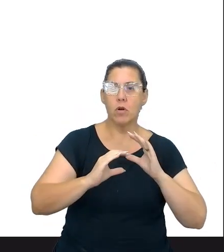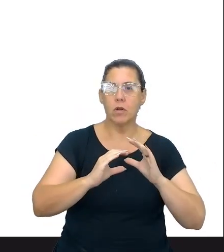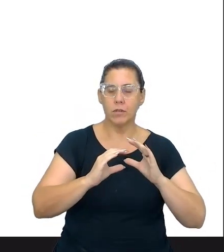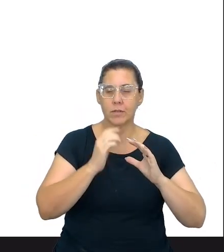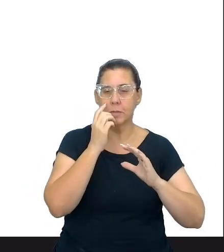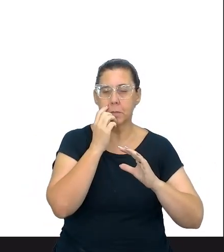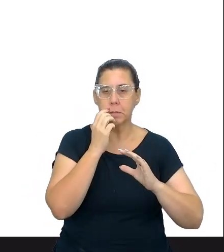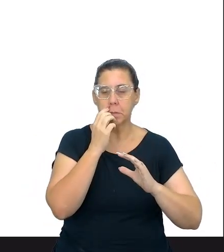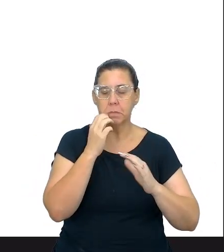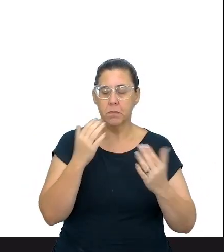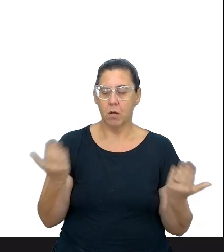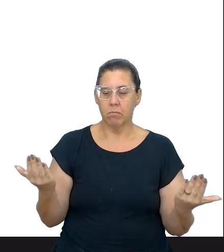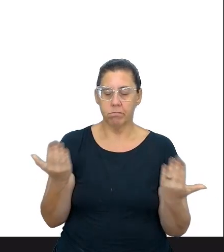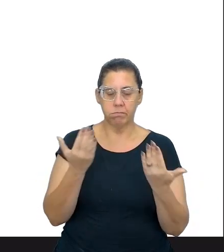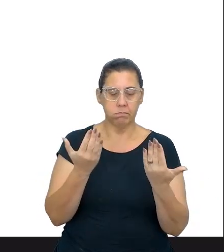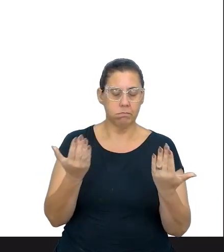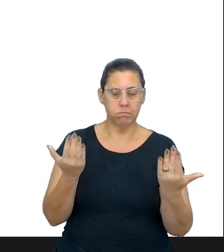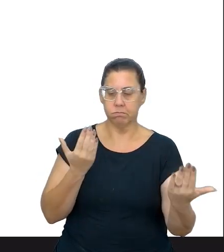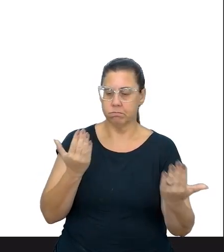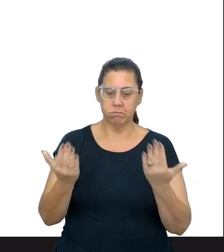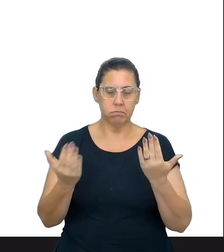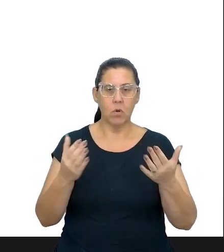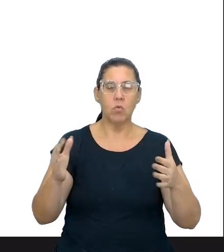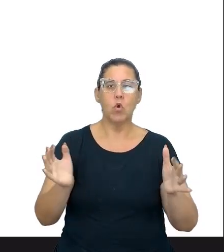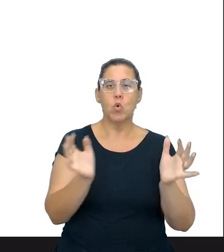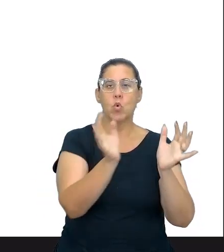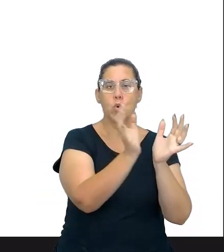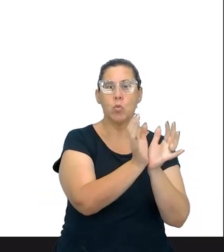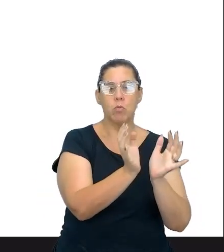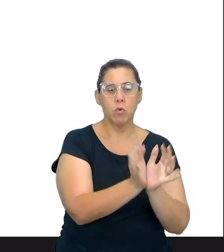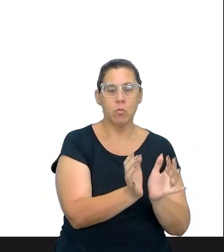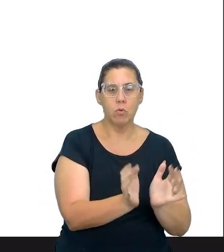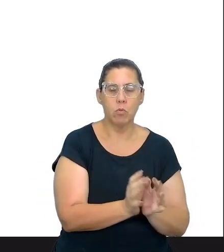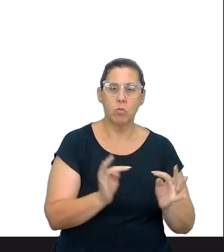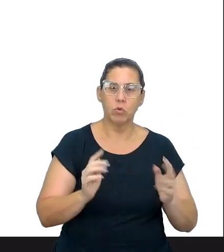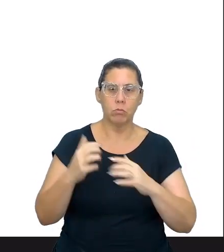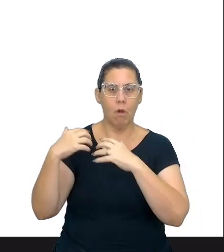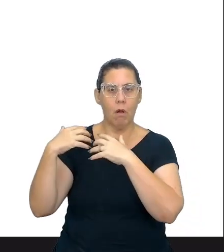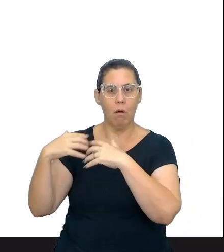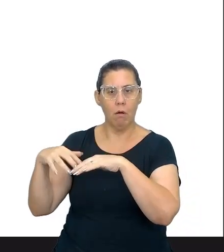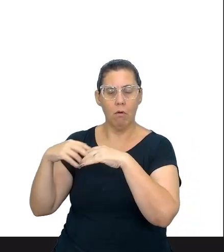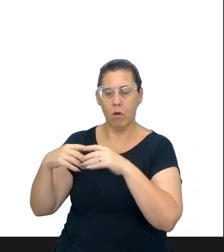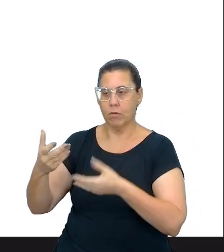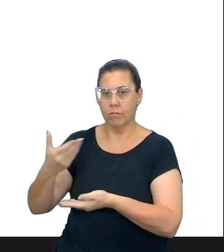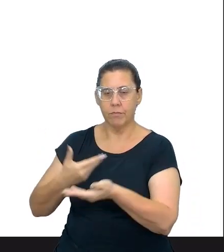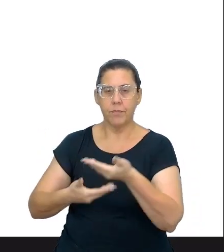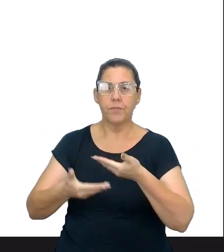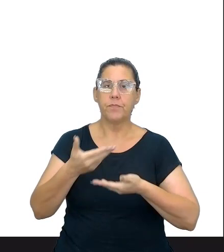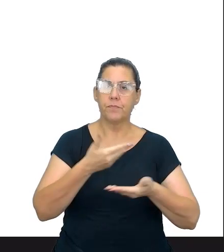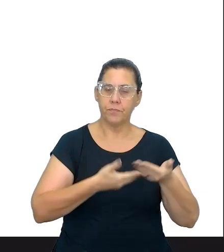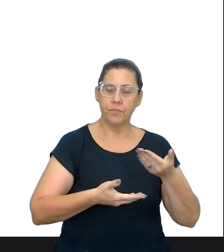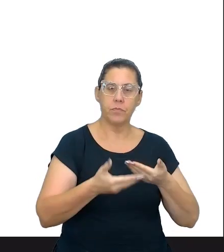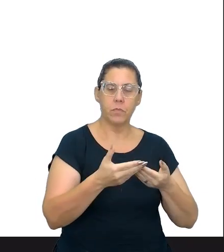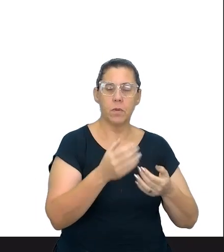interlocutores, por meio de um conjunto de fatores cognitivos, interacionais,